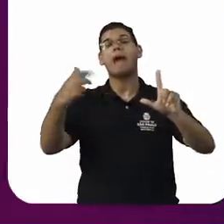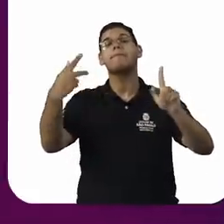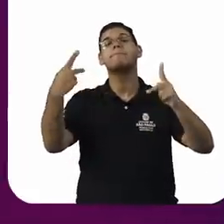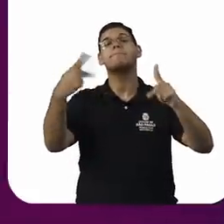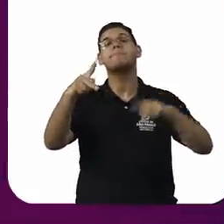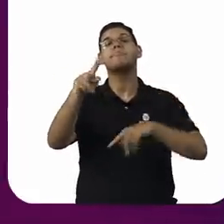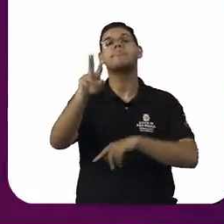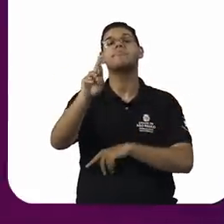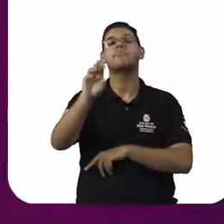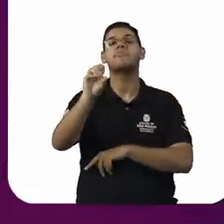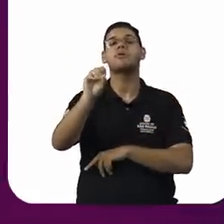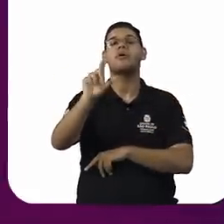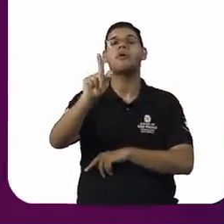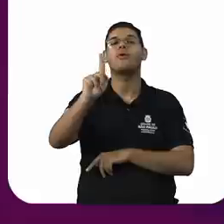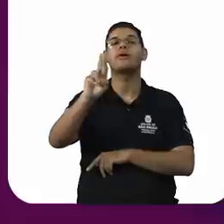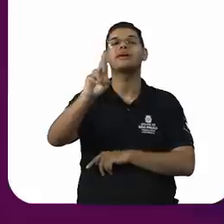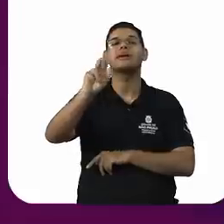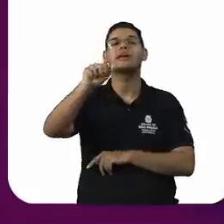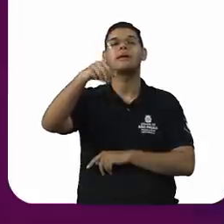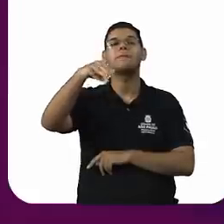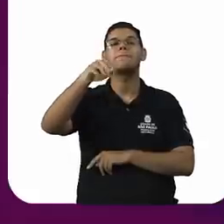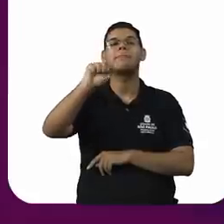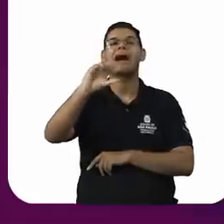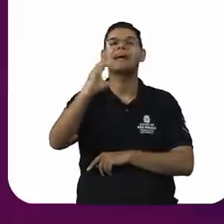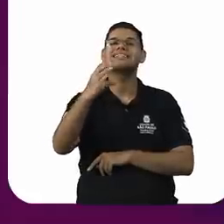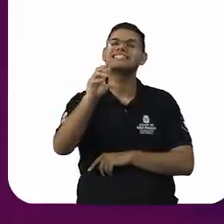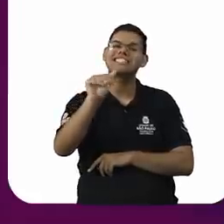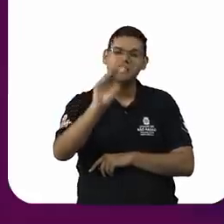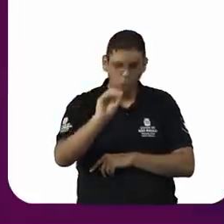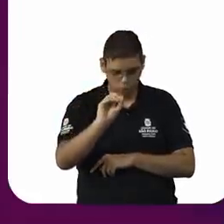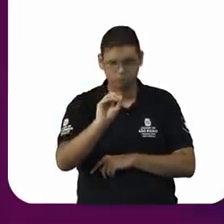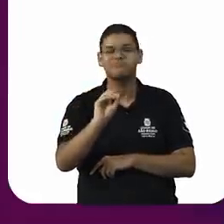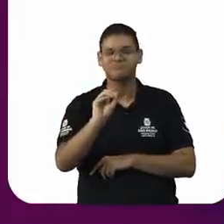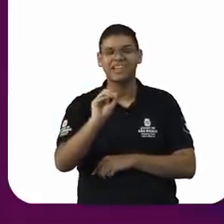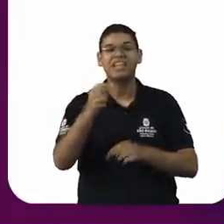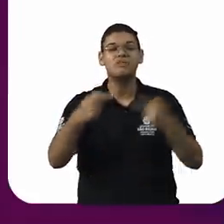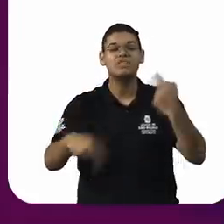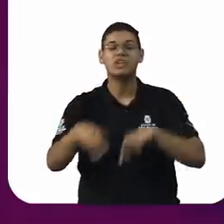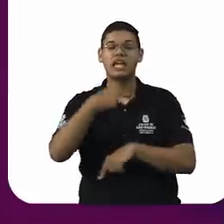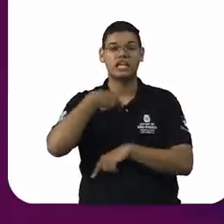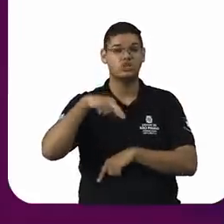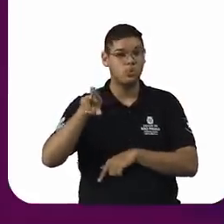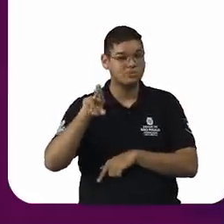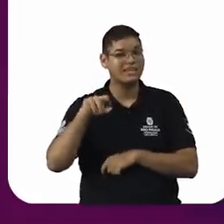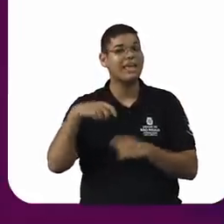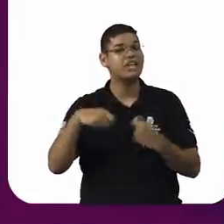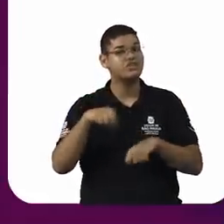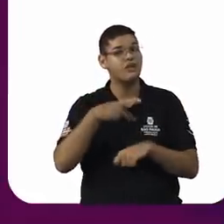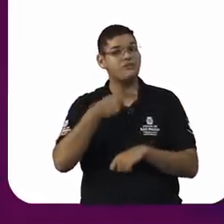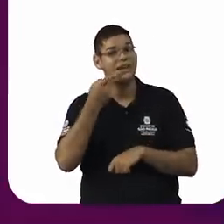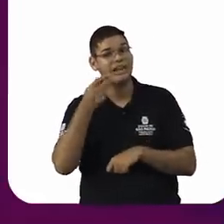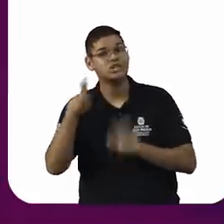O que deveria ser falar bem de si próprio, afirmar a sua verdade religiosa,